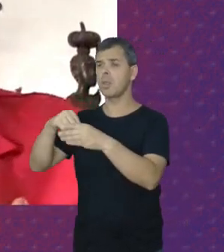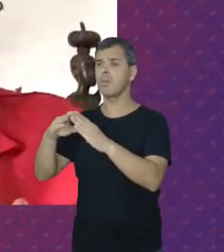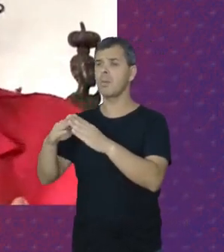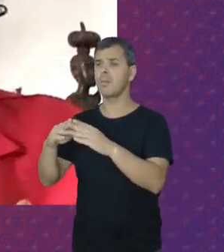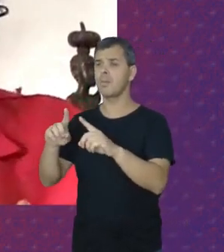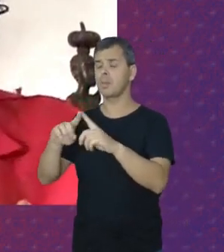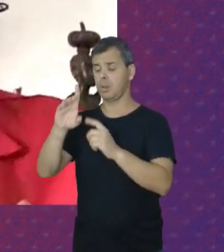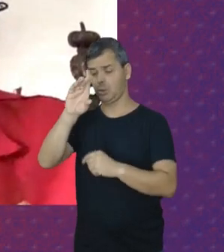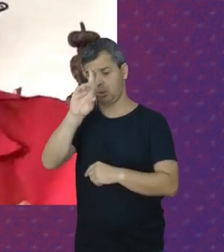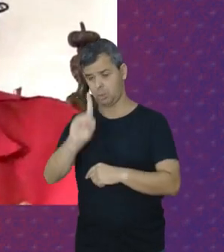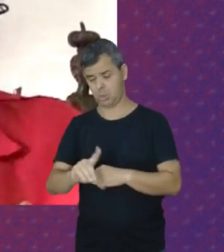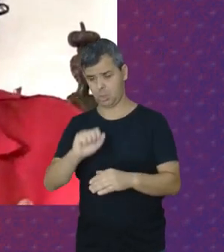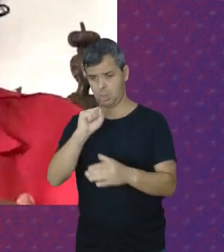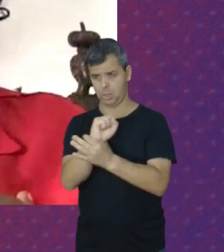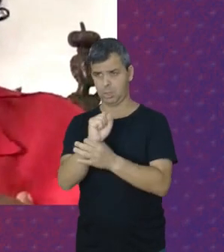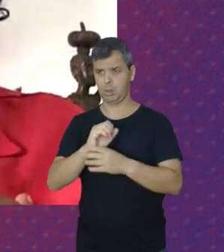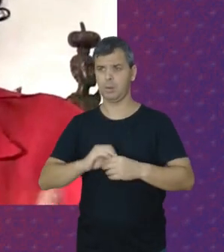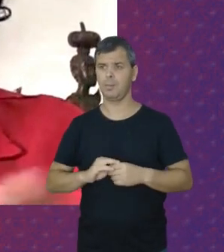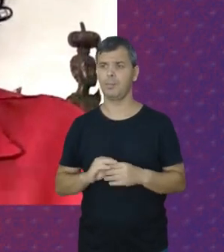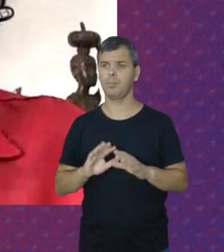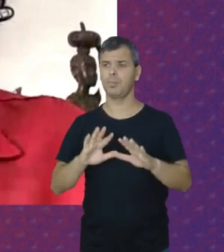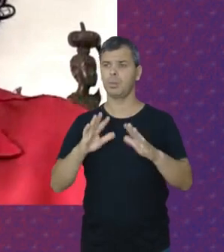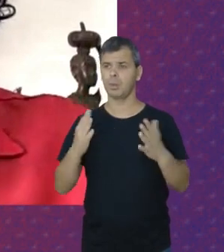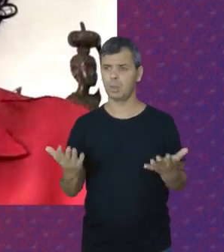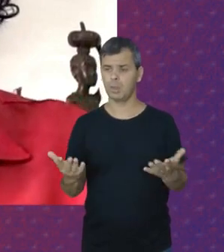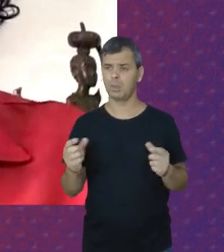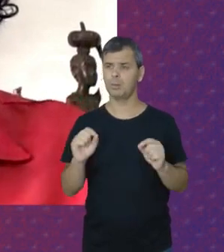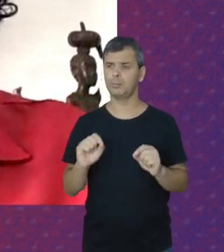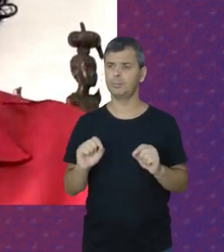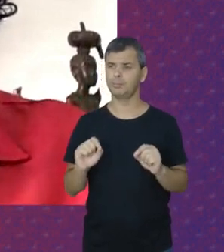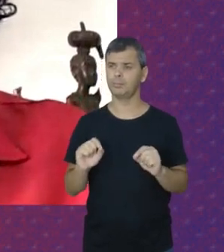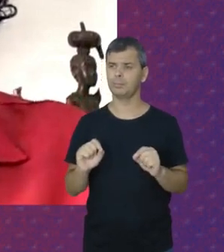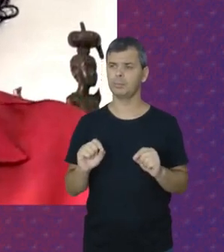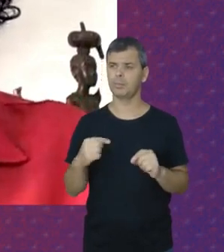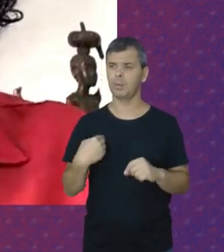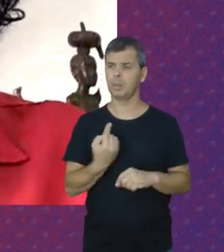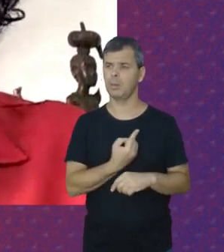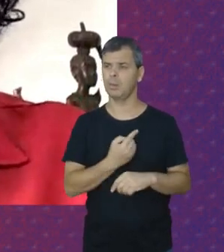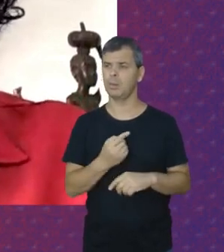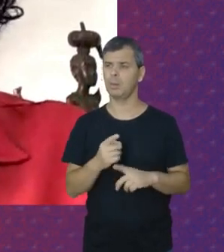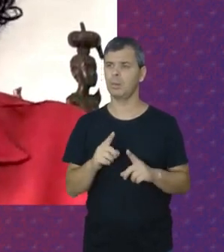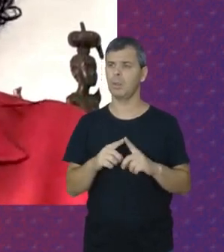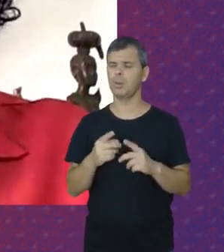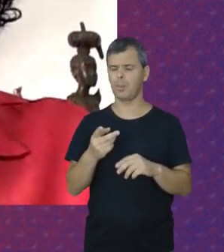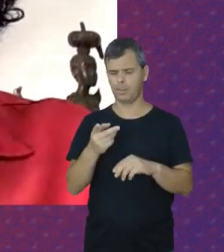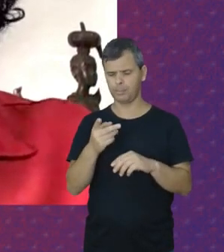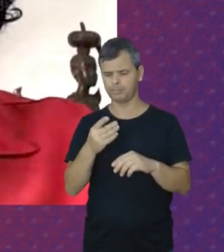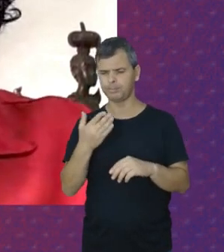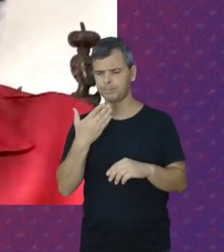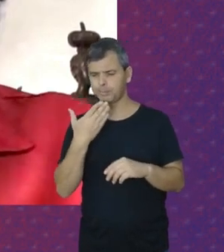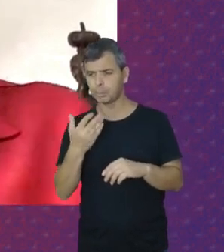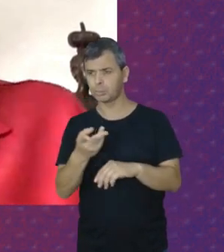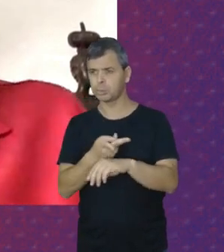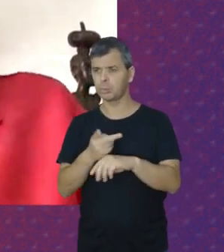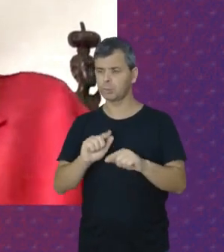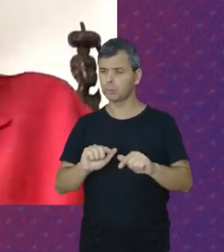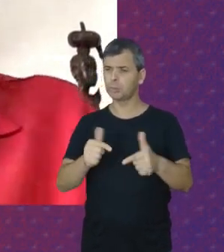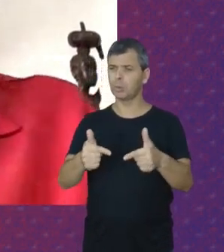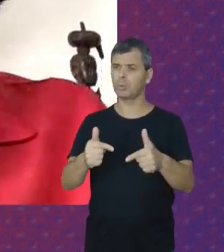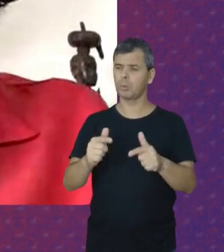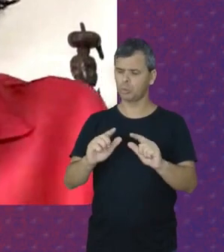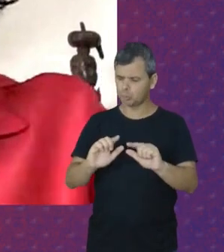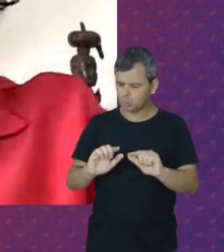ter Os seus direitos Garantidos Então é isso Que nós Estamos buscando E é um Grande